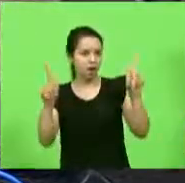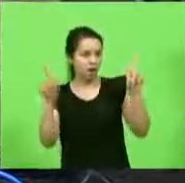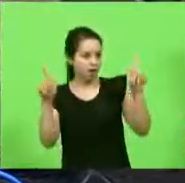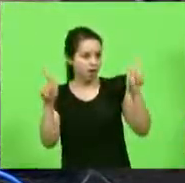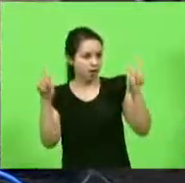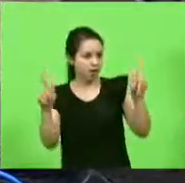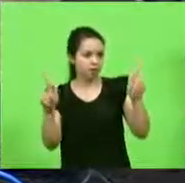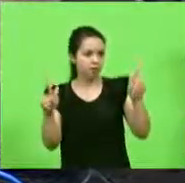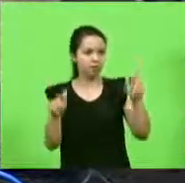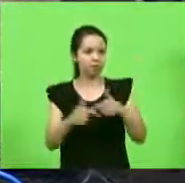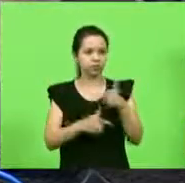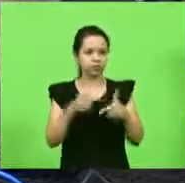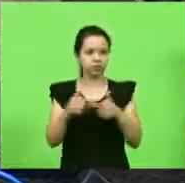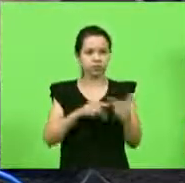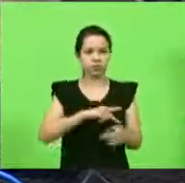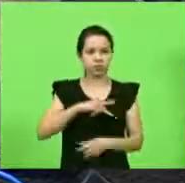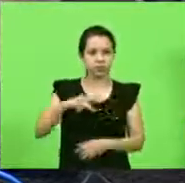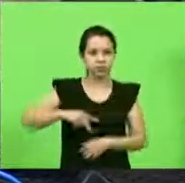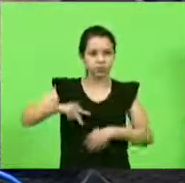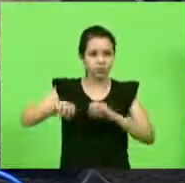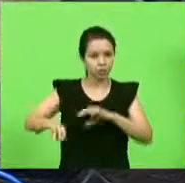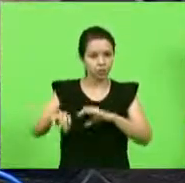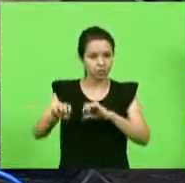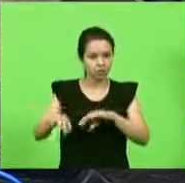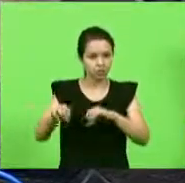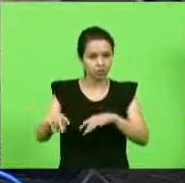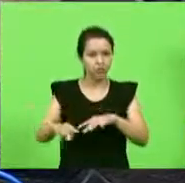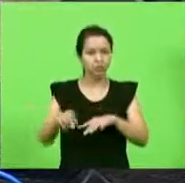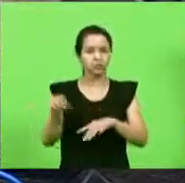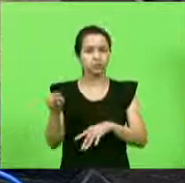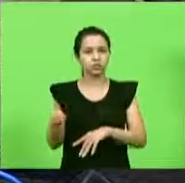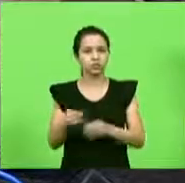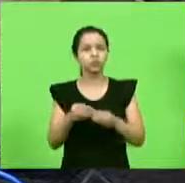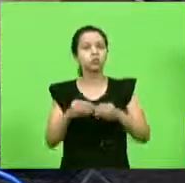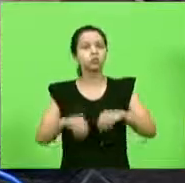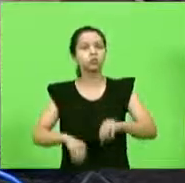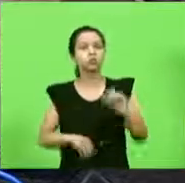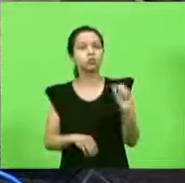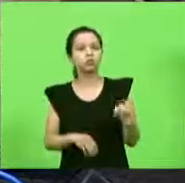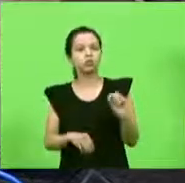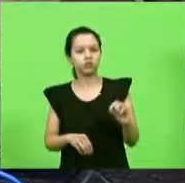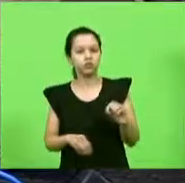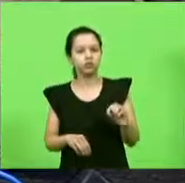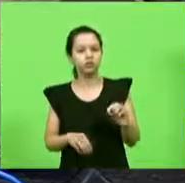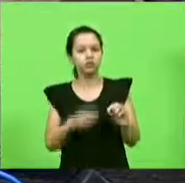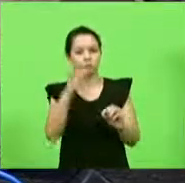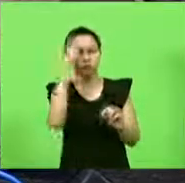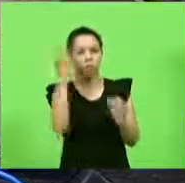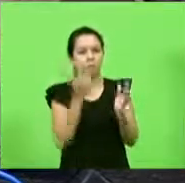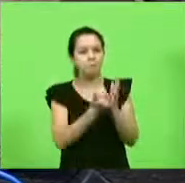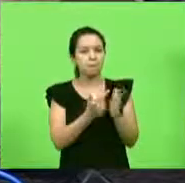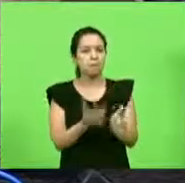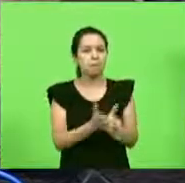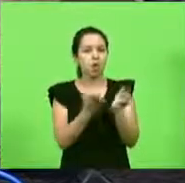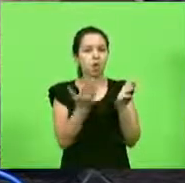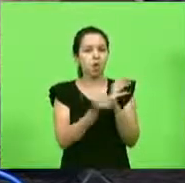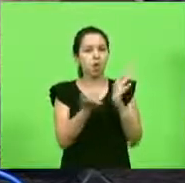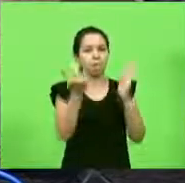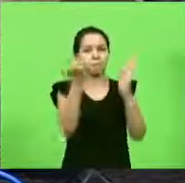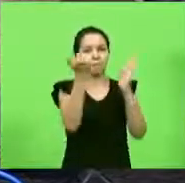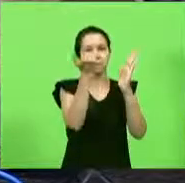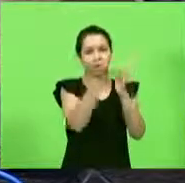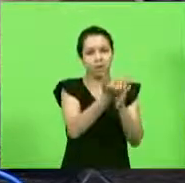serviço público de educação, ou seja, atingindo quem? Justamente os mais pobres, deixando os